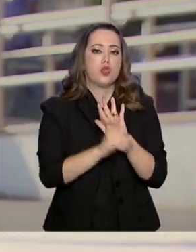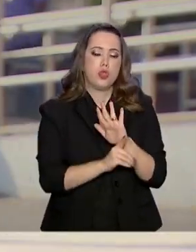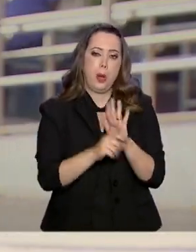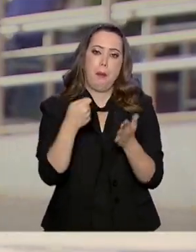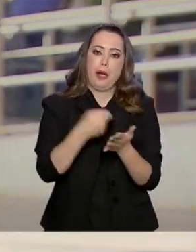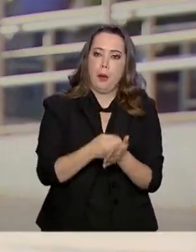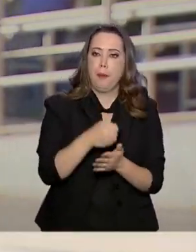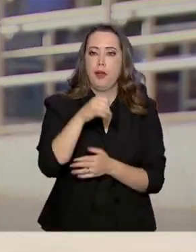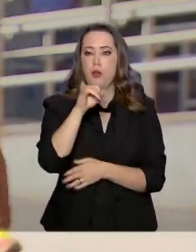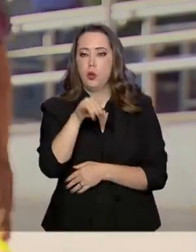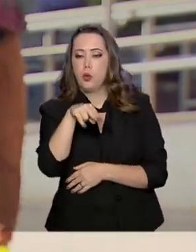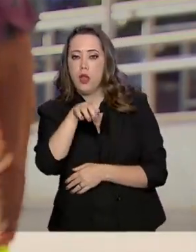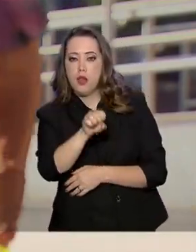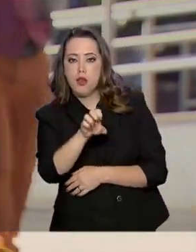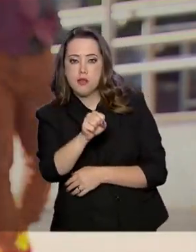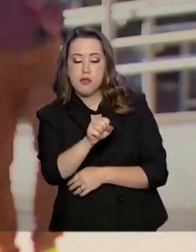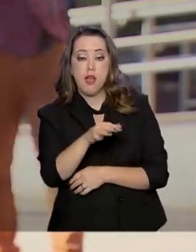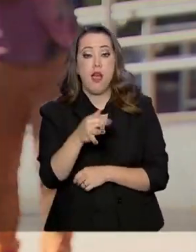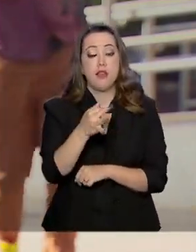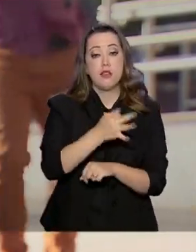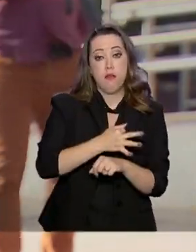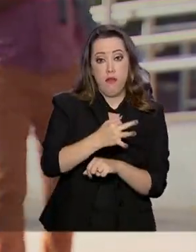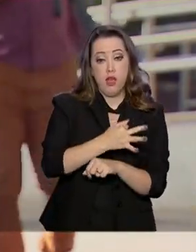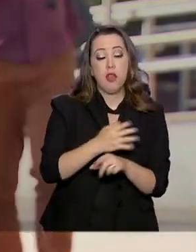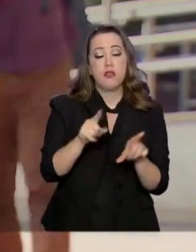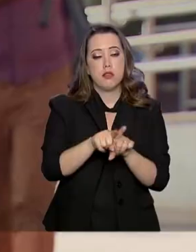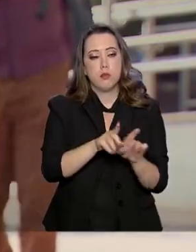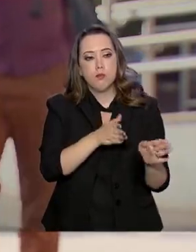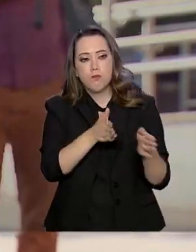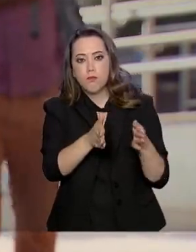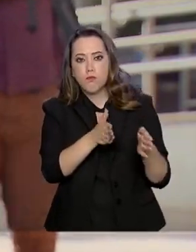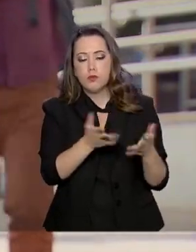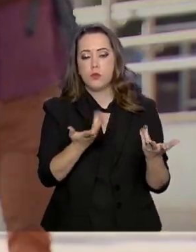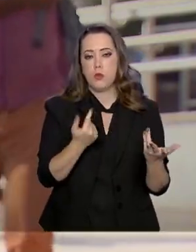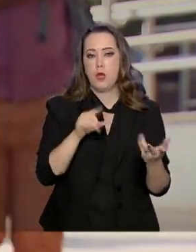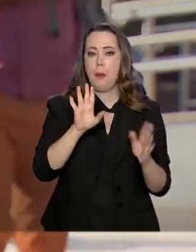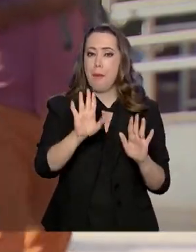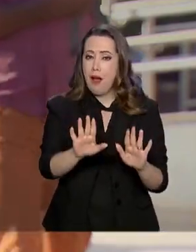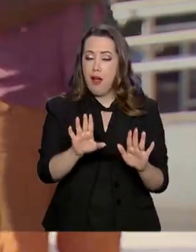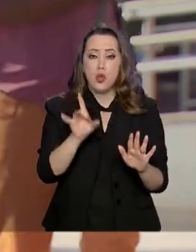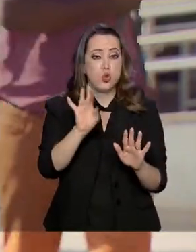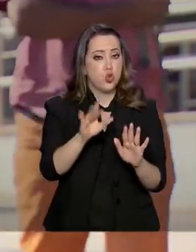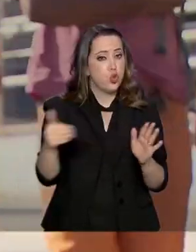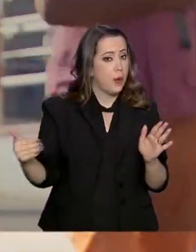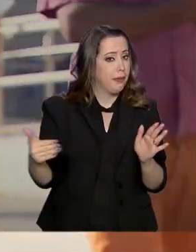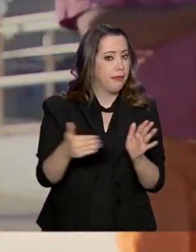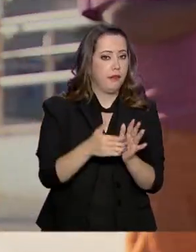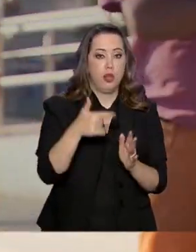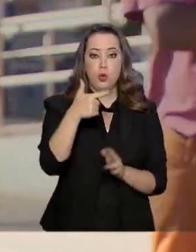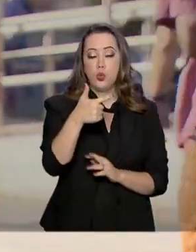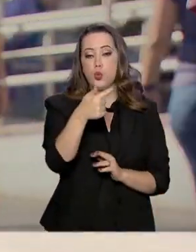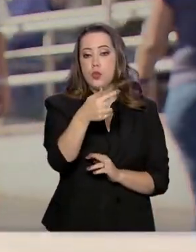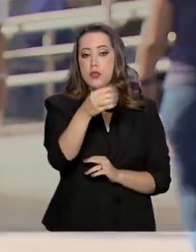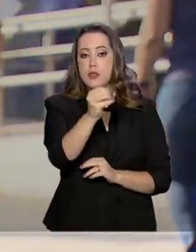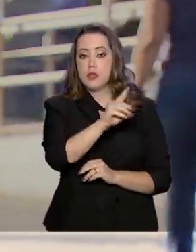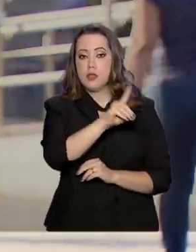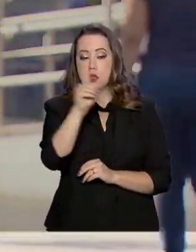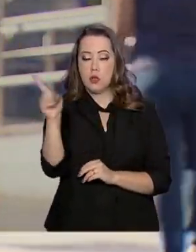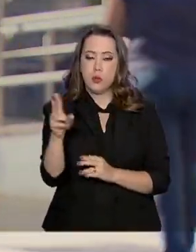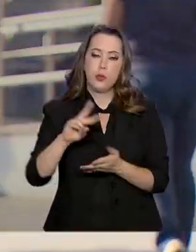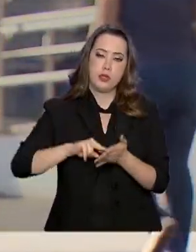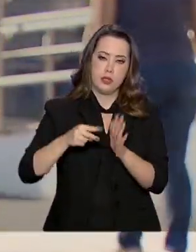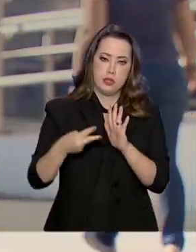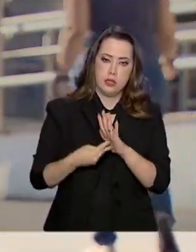proporcionais. O que diferencia é que o contrato de trabalho temporário pode durar no máximo 270 dias, o equivalente